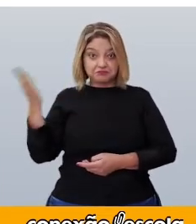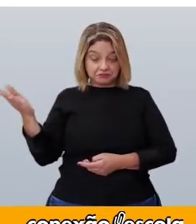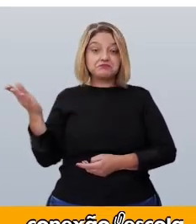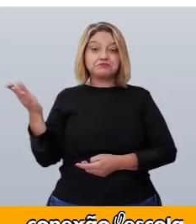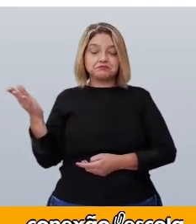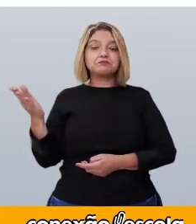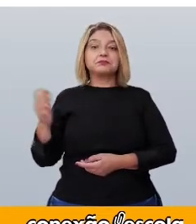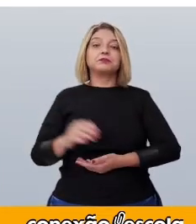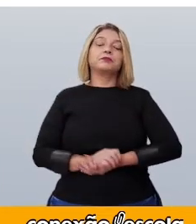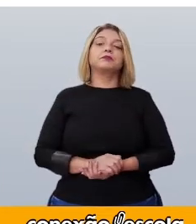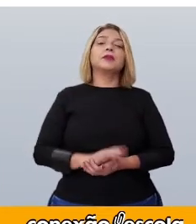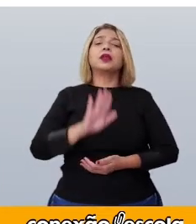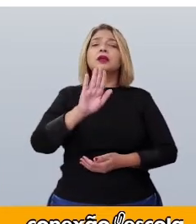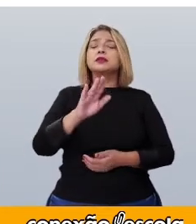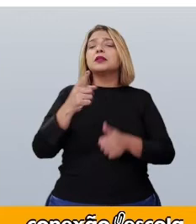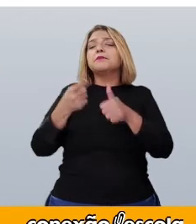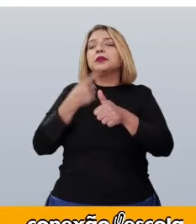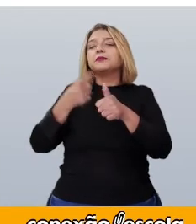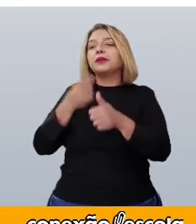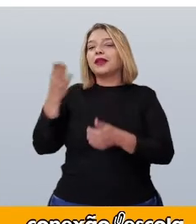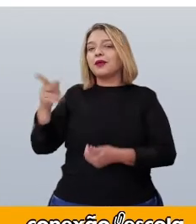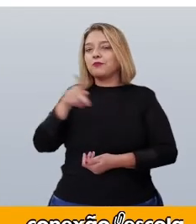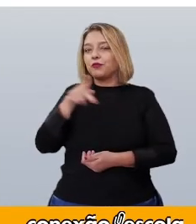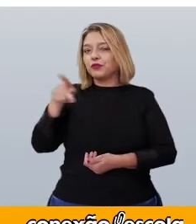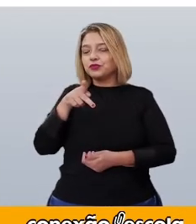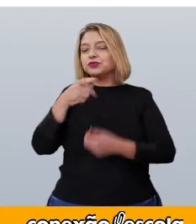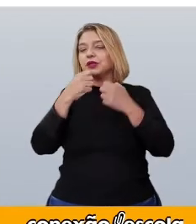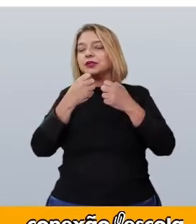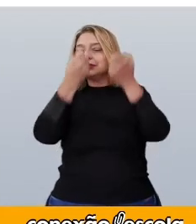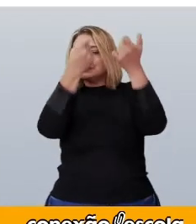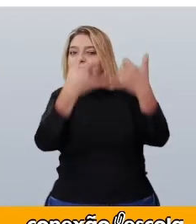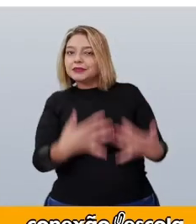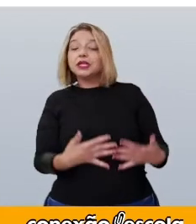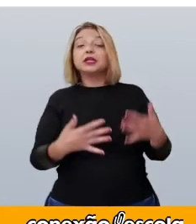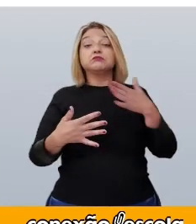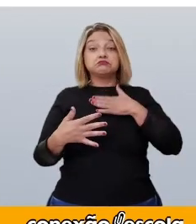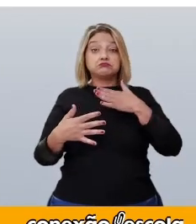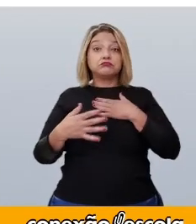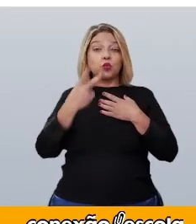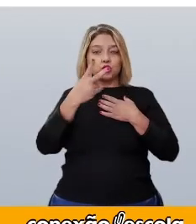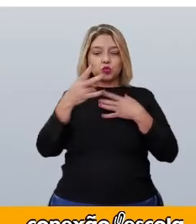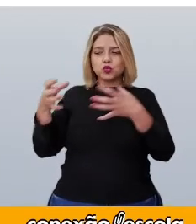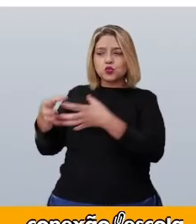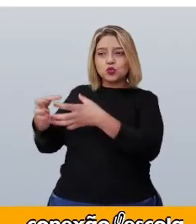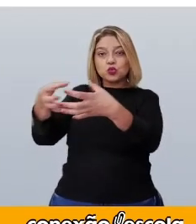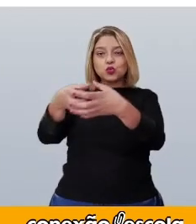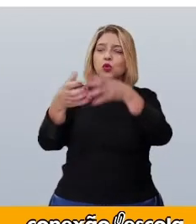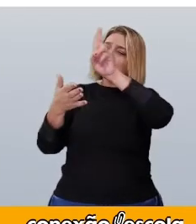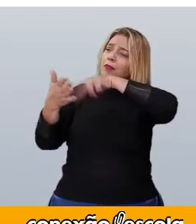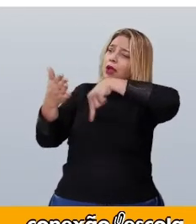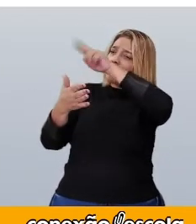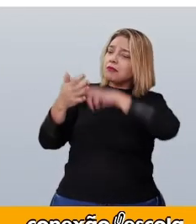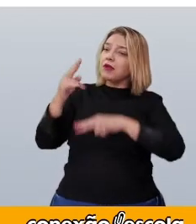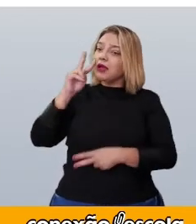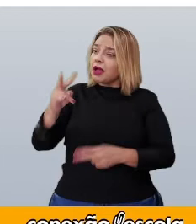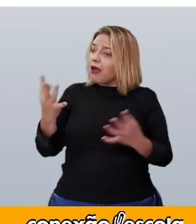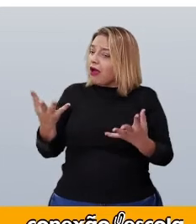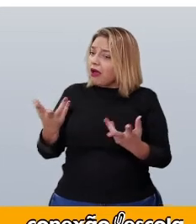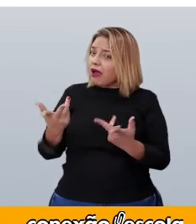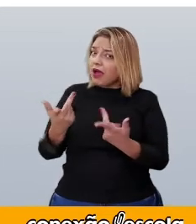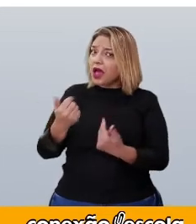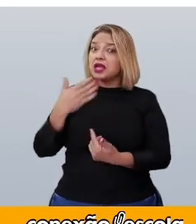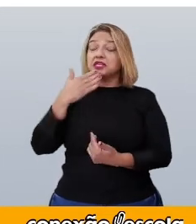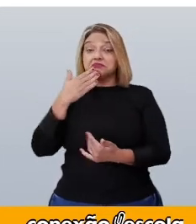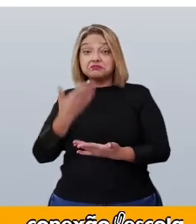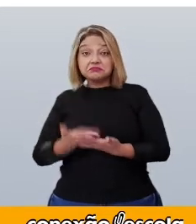Primeiro, montei duas turmas de pintura e saíram coisas fantásticas. Pensei